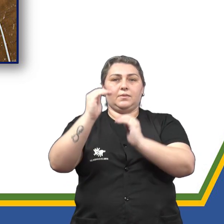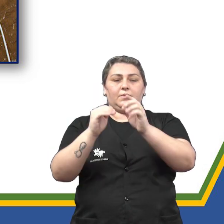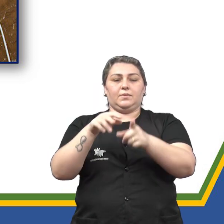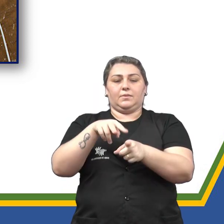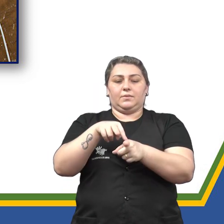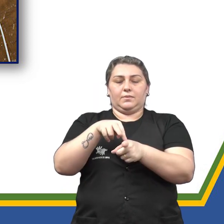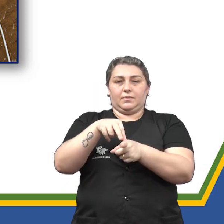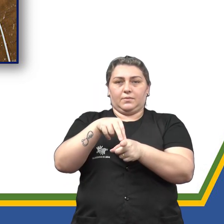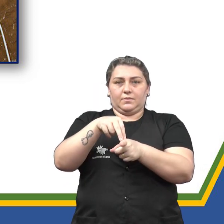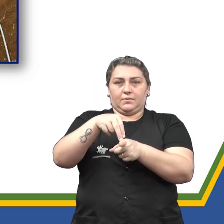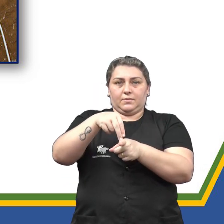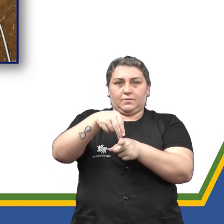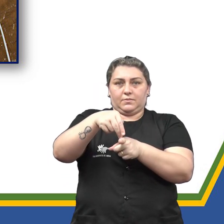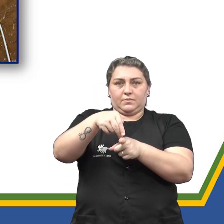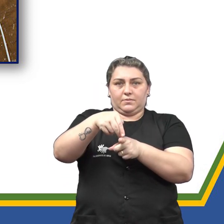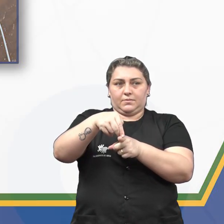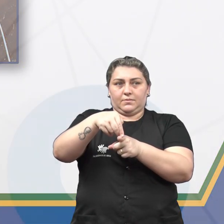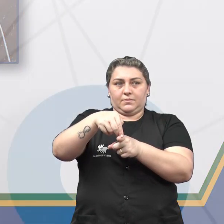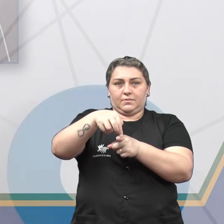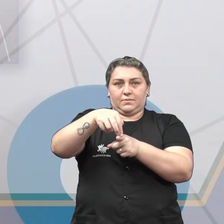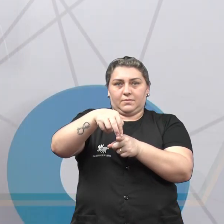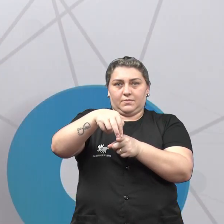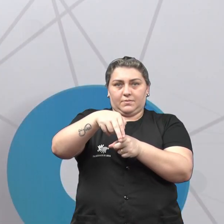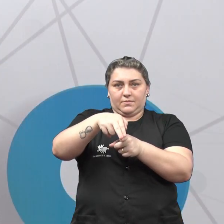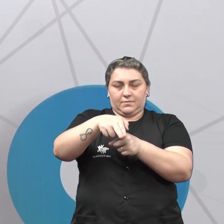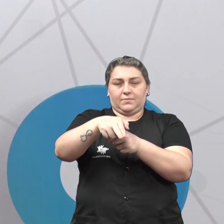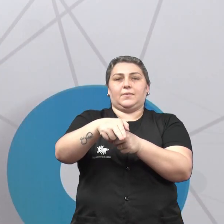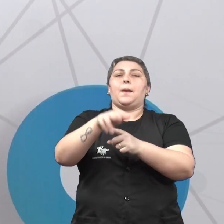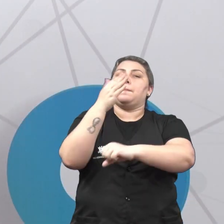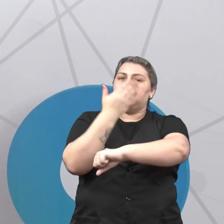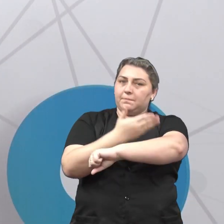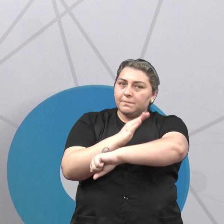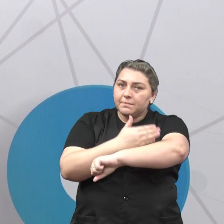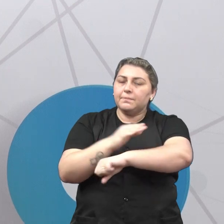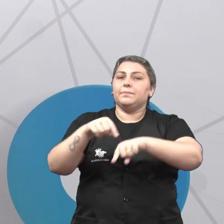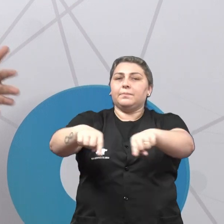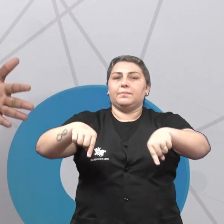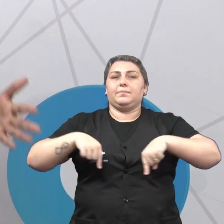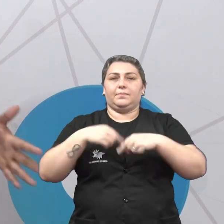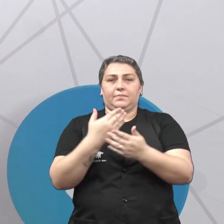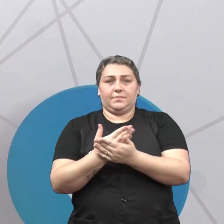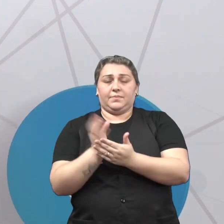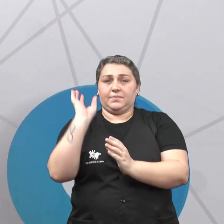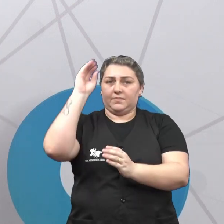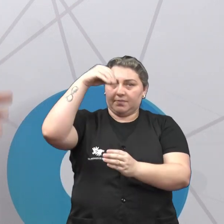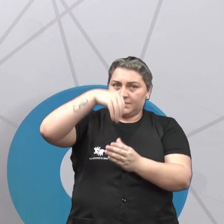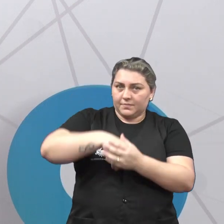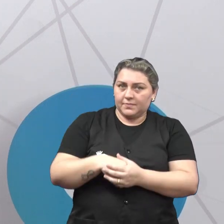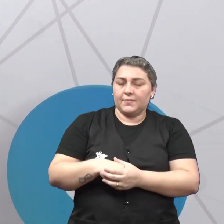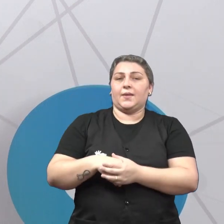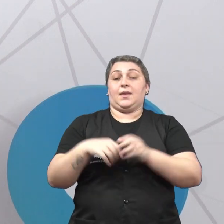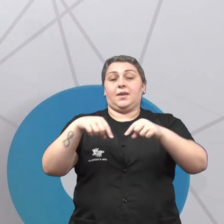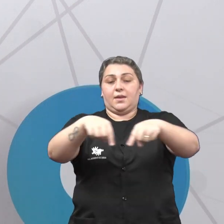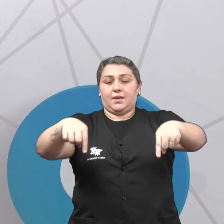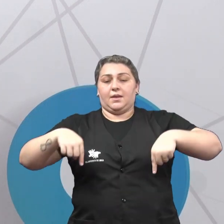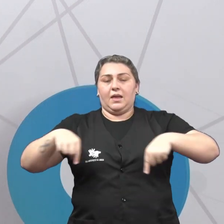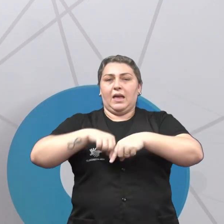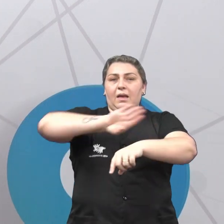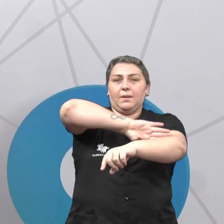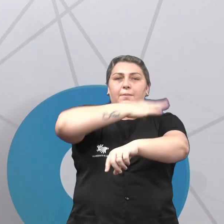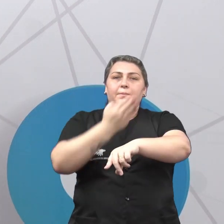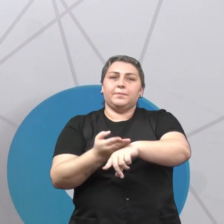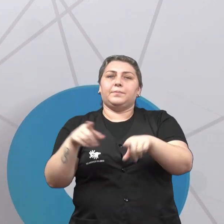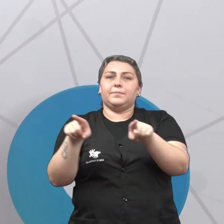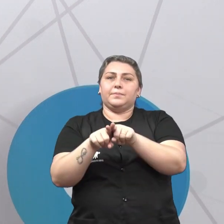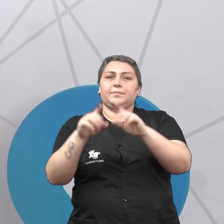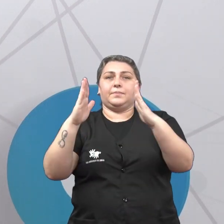pratica. É bem interessante, dá para a gente praticar na sala de aula, dentro da sala mesmo, na quadra, até